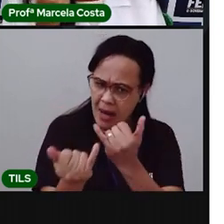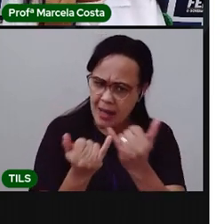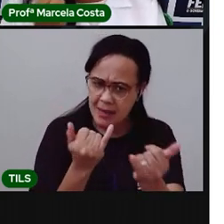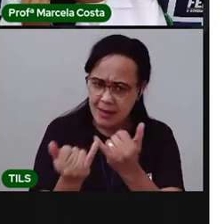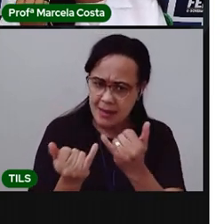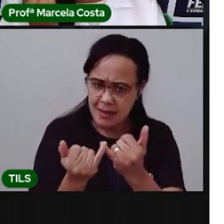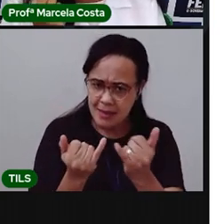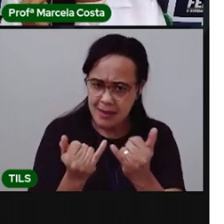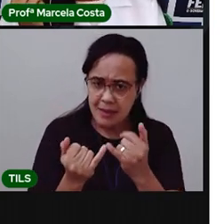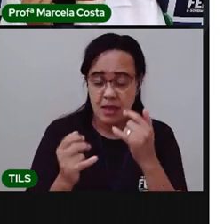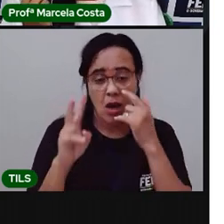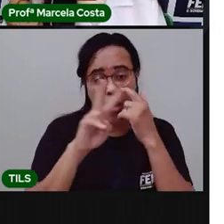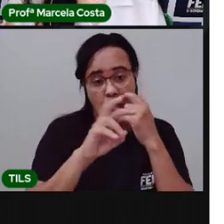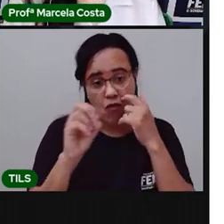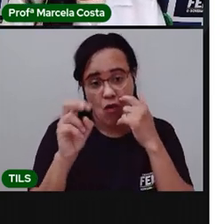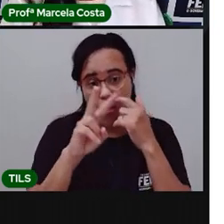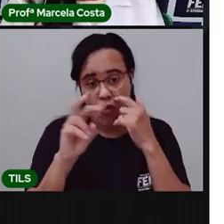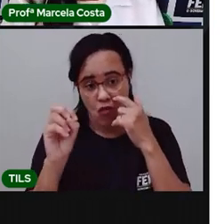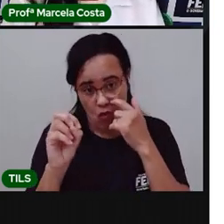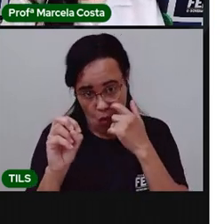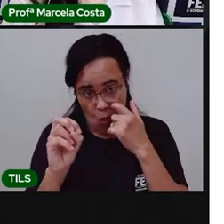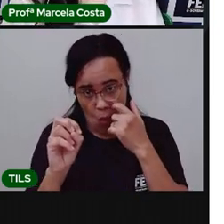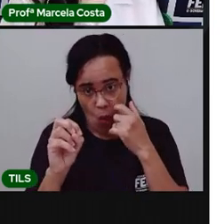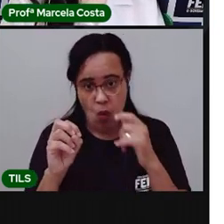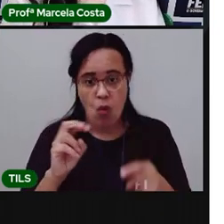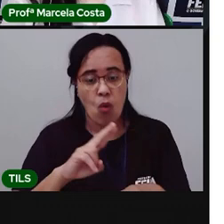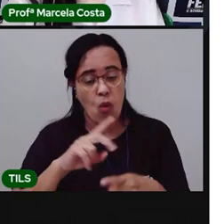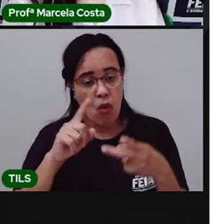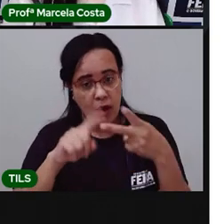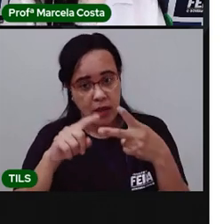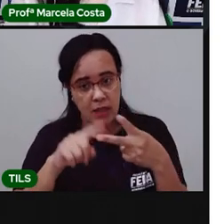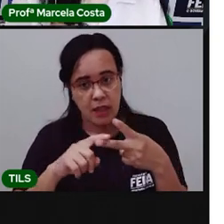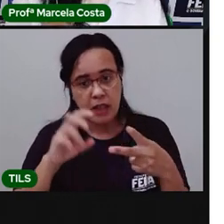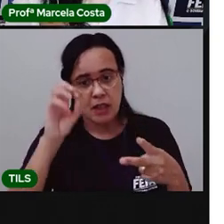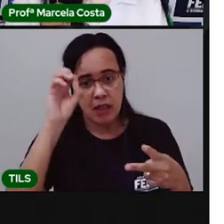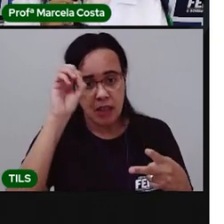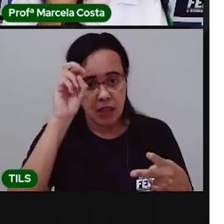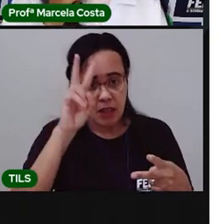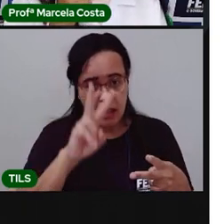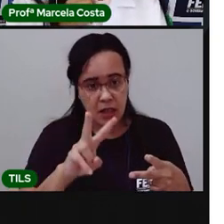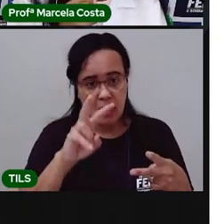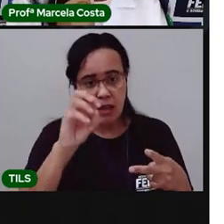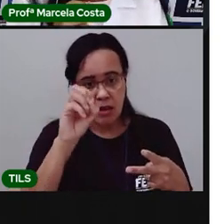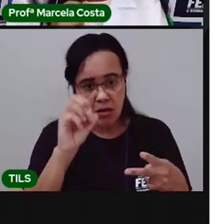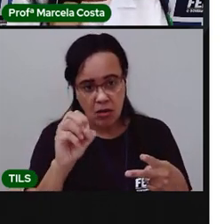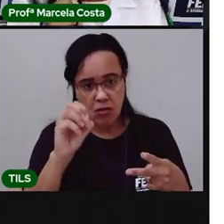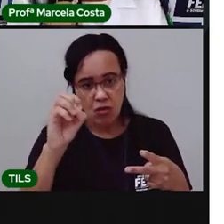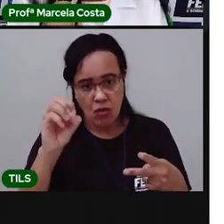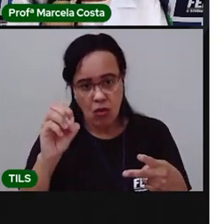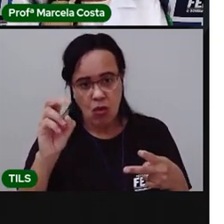Ó, o som é parecido, né? Quando o som é parecido, a gente diz que é o quê?